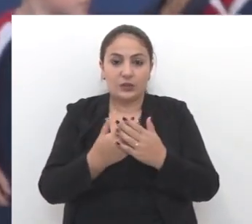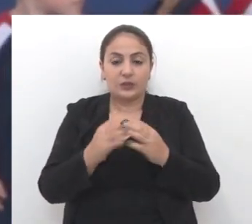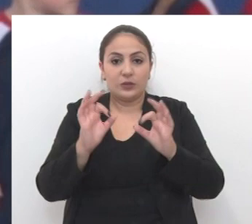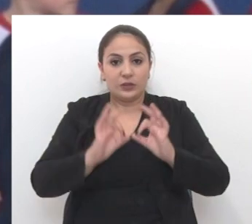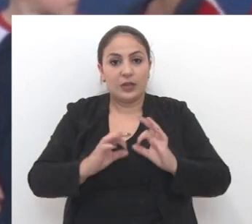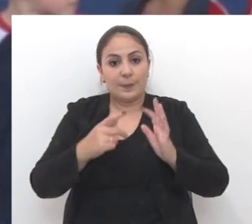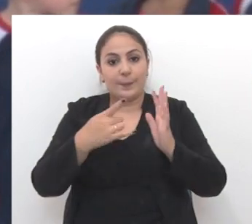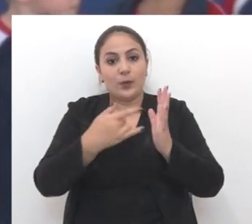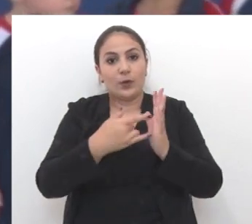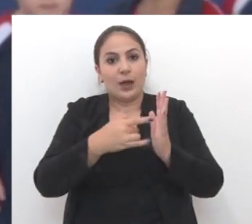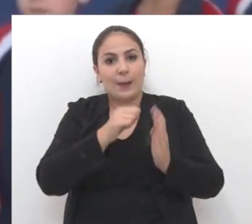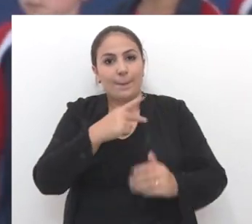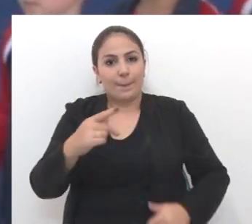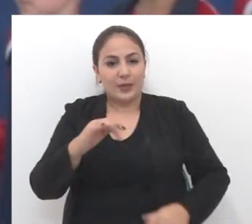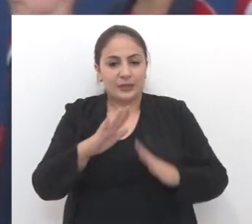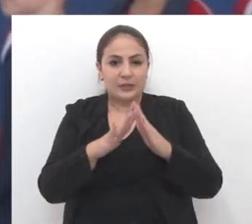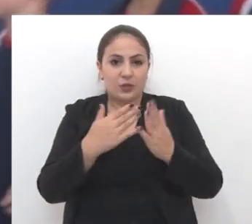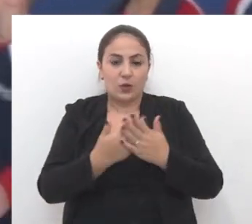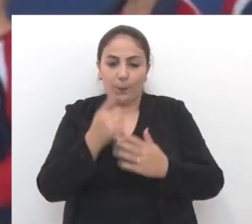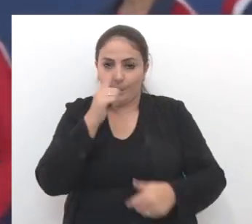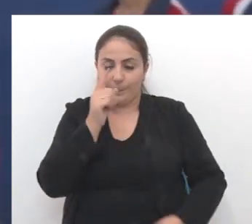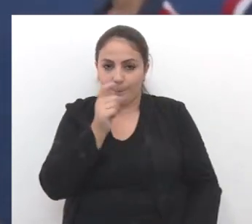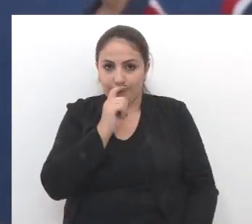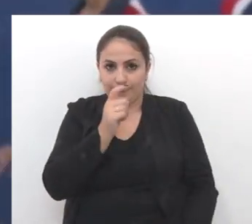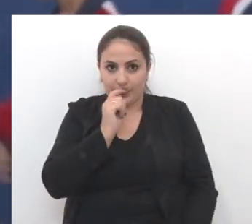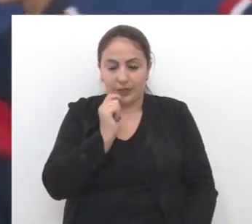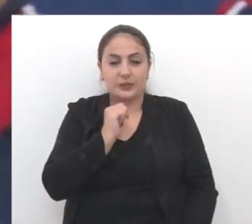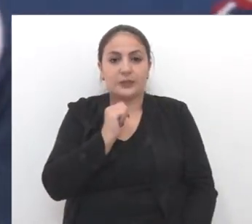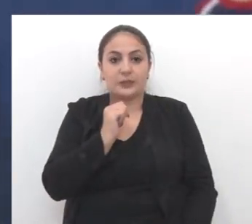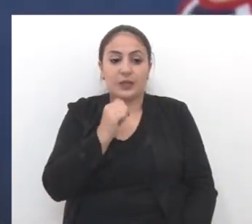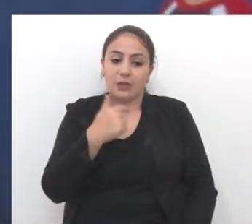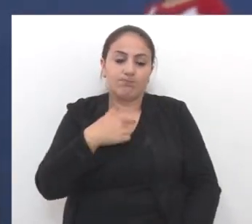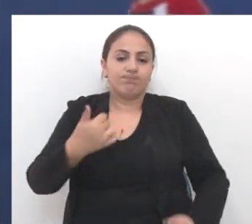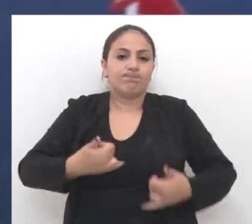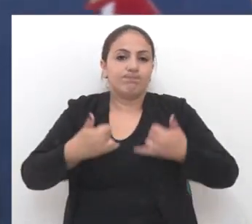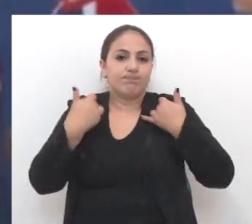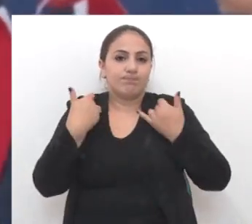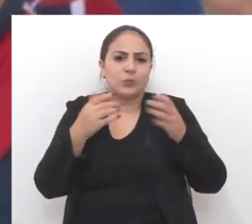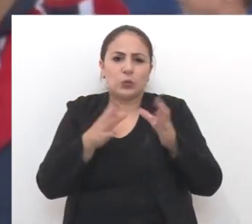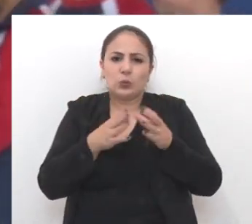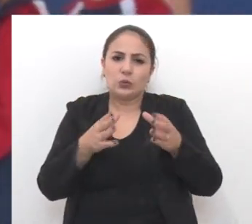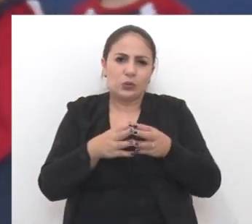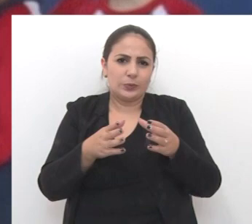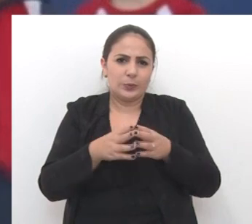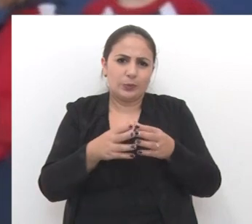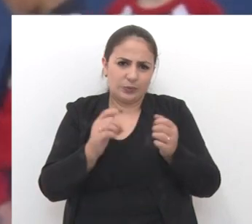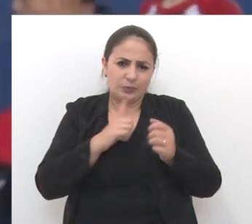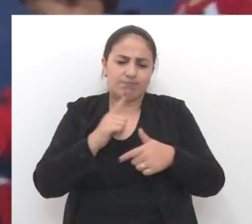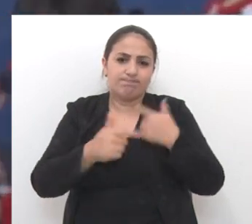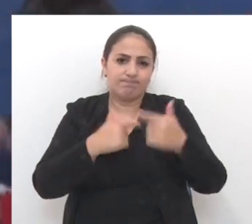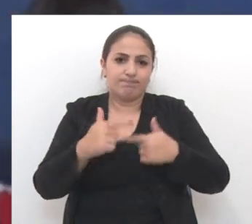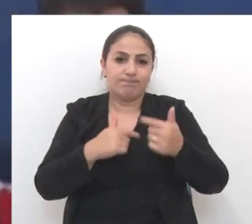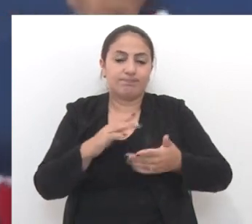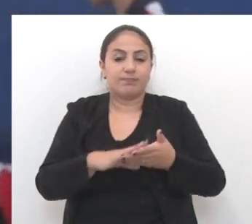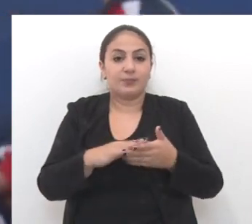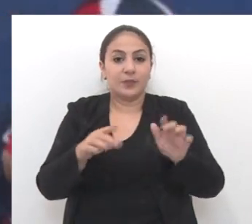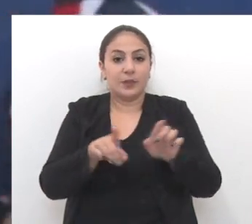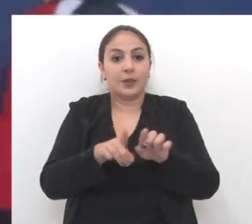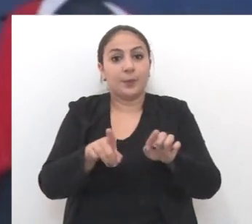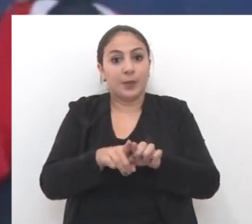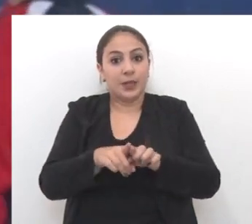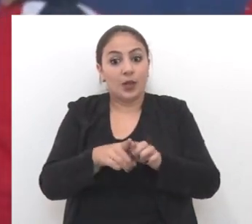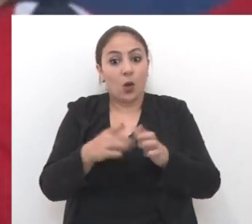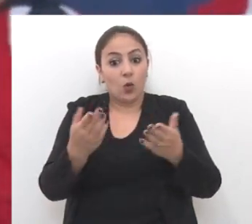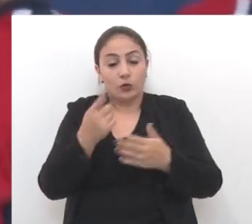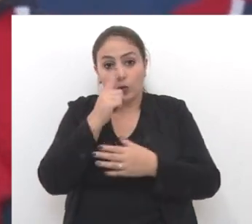organizado pela APP da escola. Os pais da nossa escola, eu sou orgulhosa da equipe que eu tenho de trabalho, e